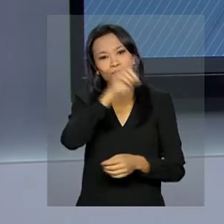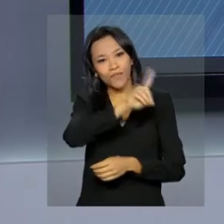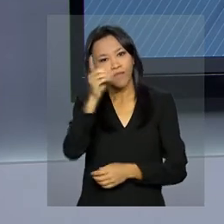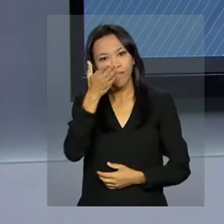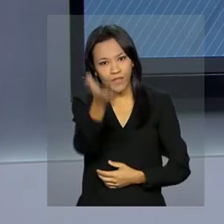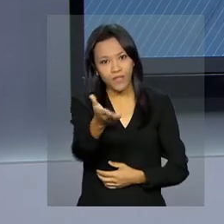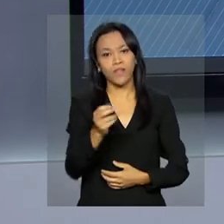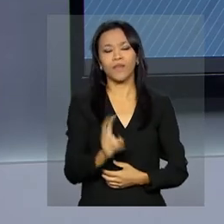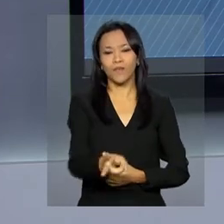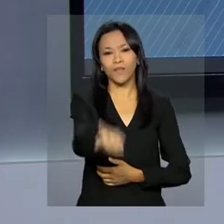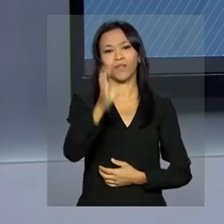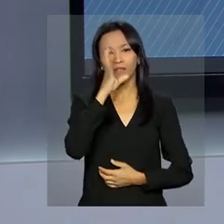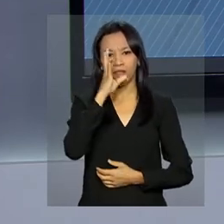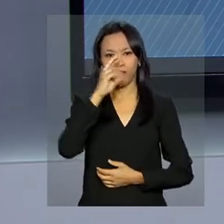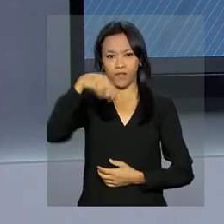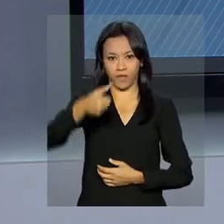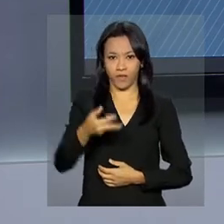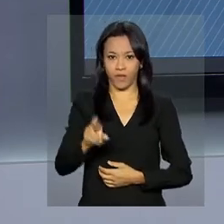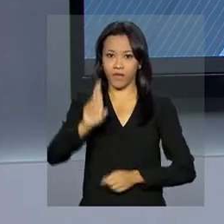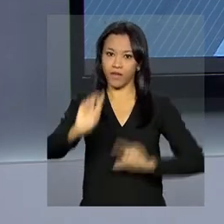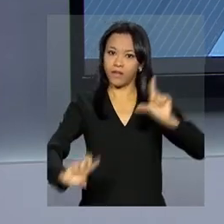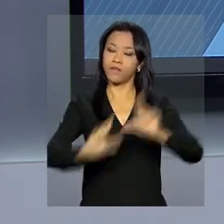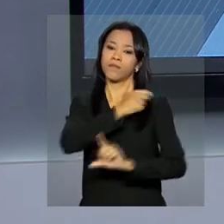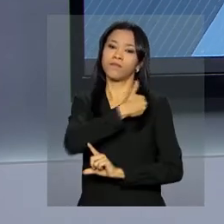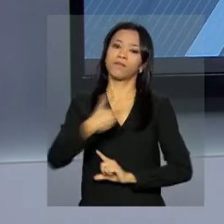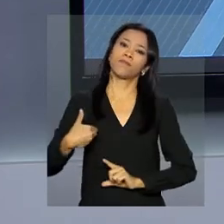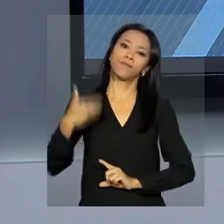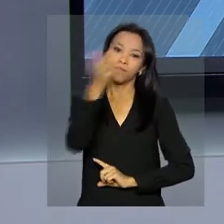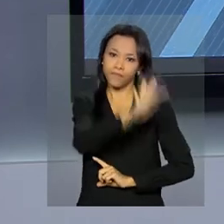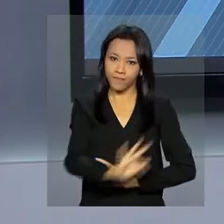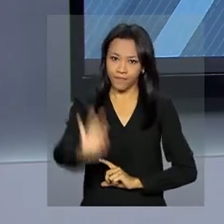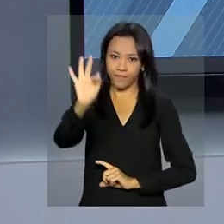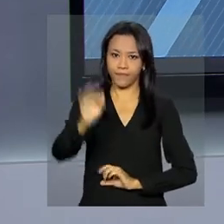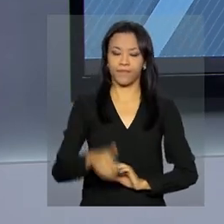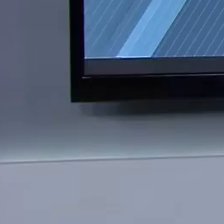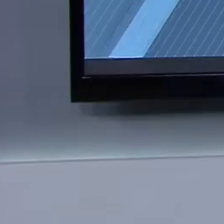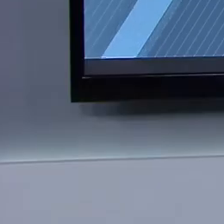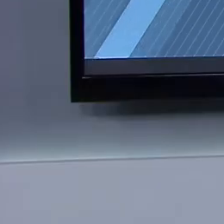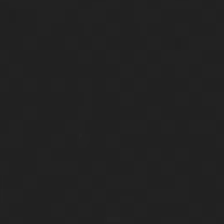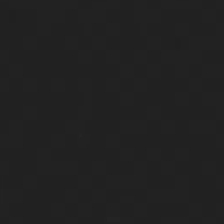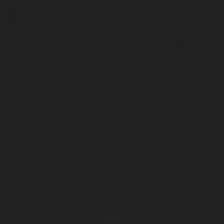dia para você e continue com a gente na NBR, a TV do Governo Federal.